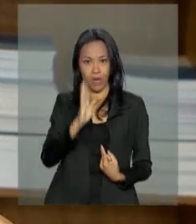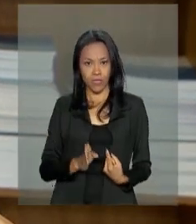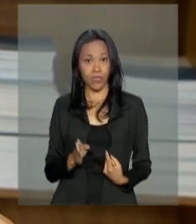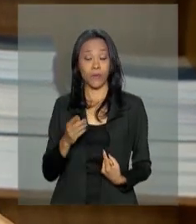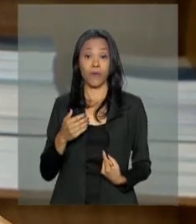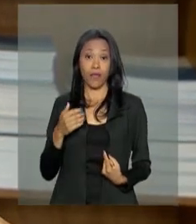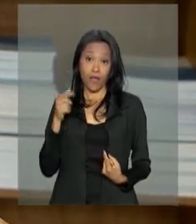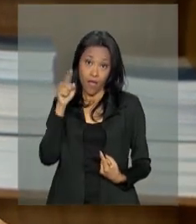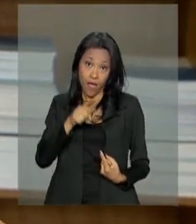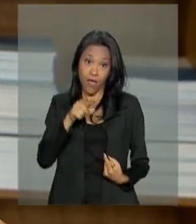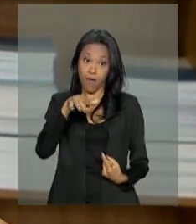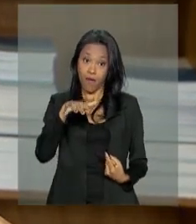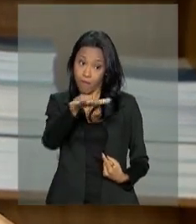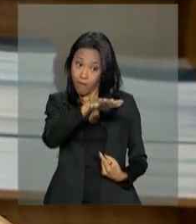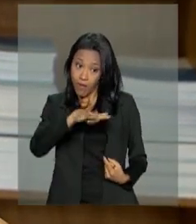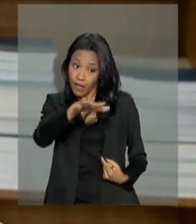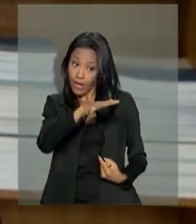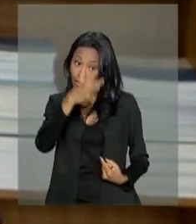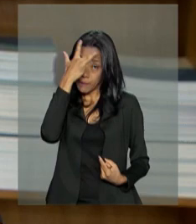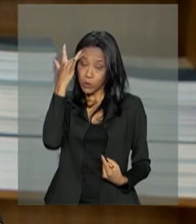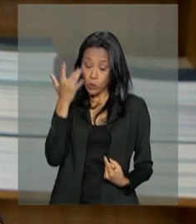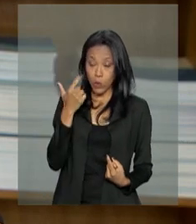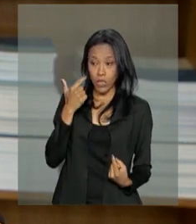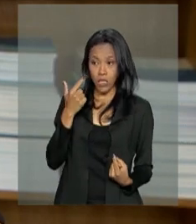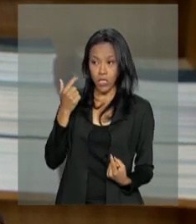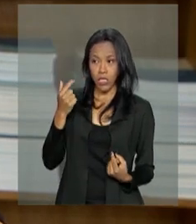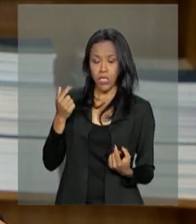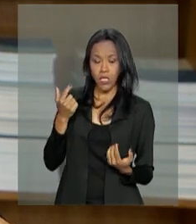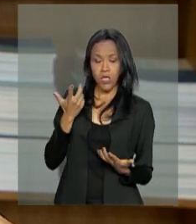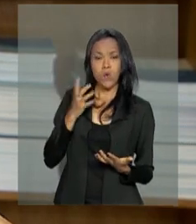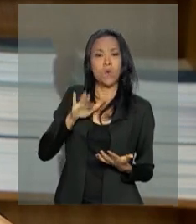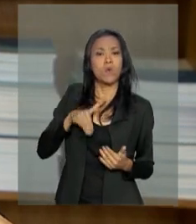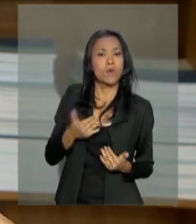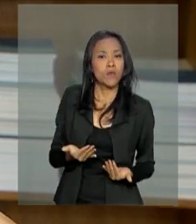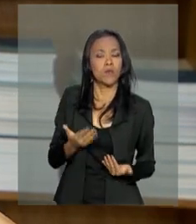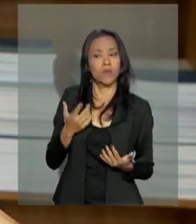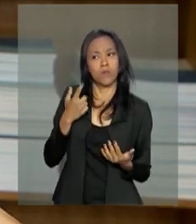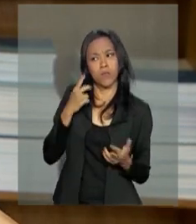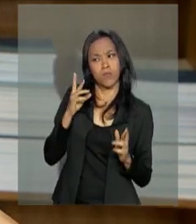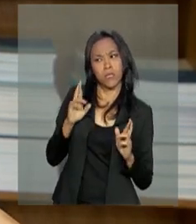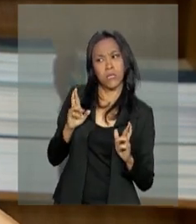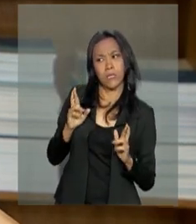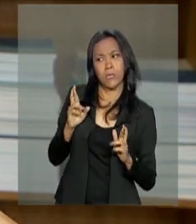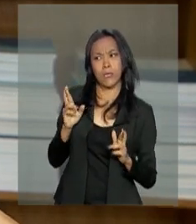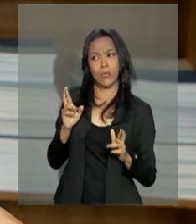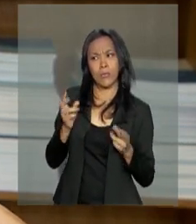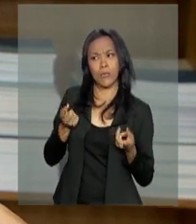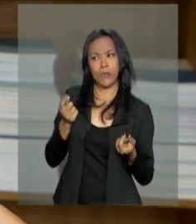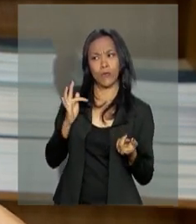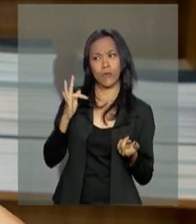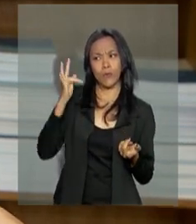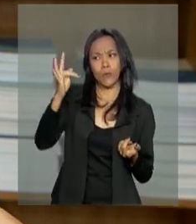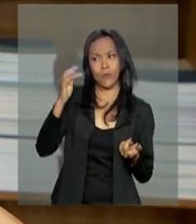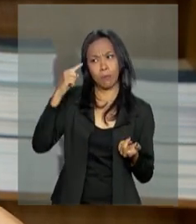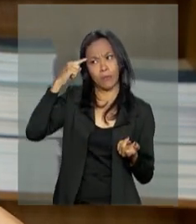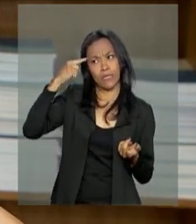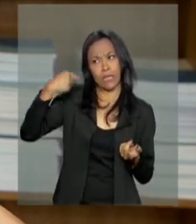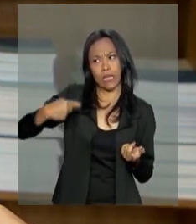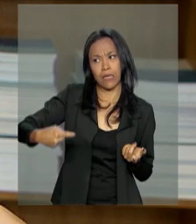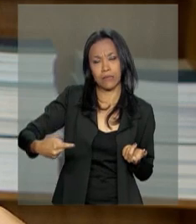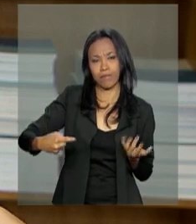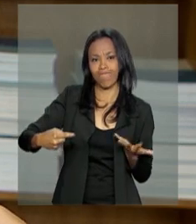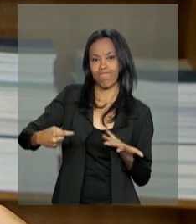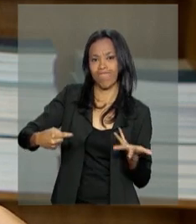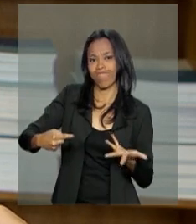normalmente recua quando está com uma expectativa negativa em relação ao futuro. E também